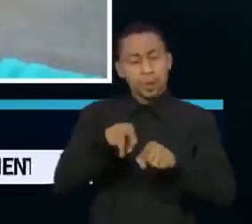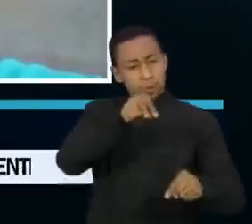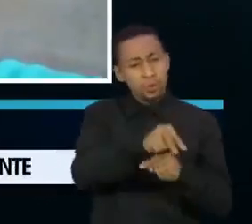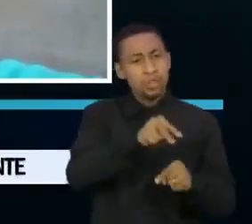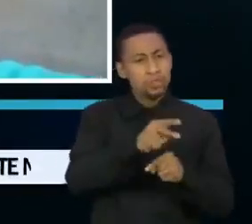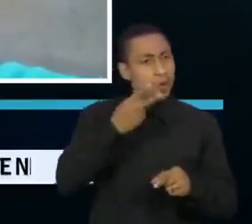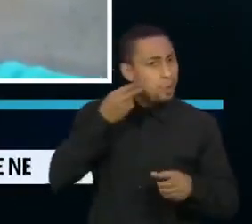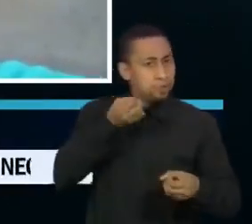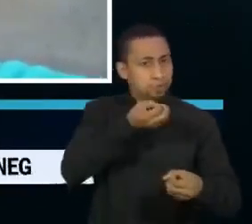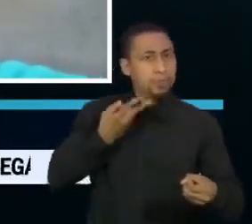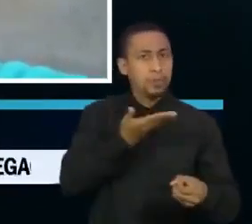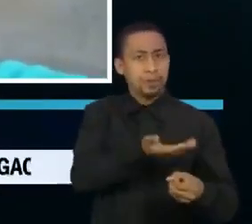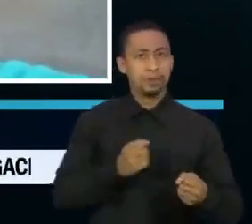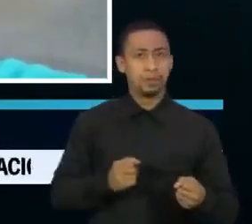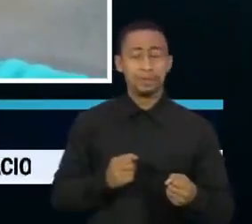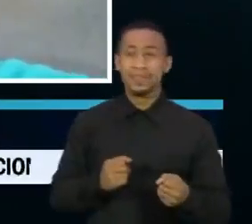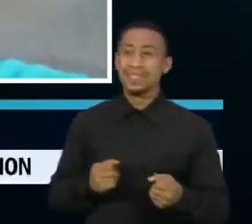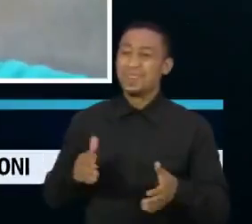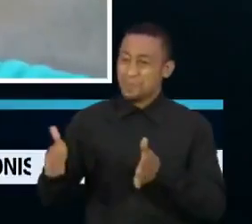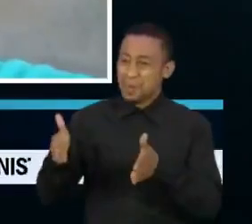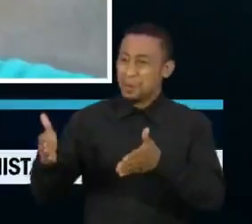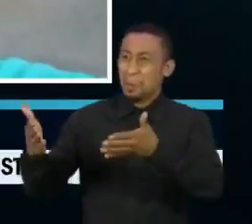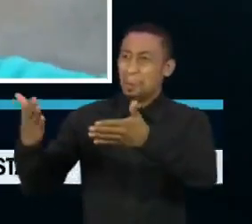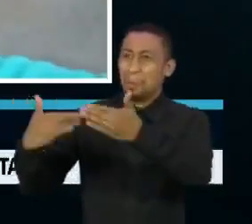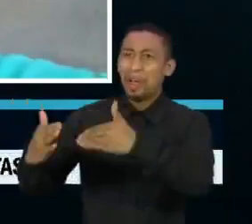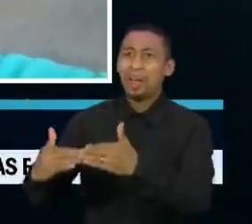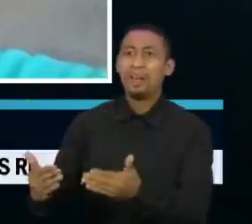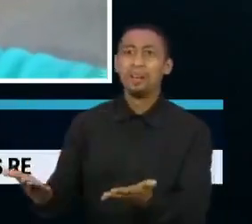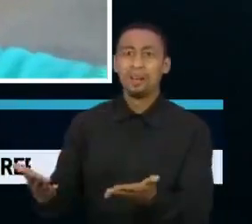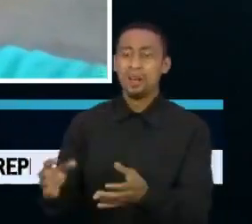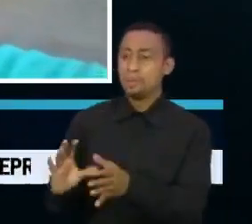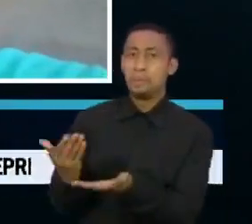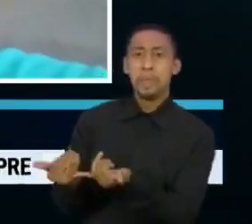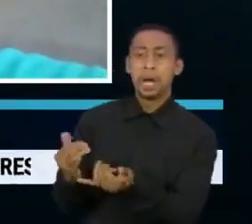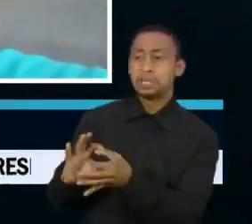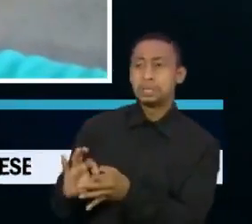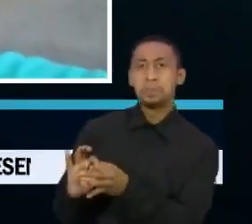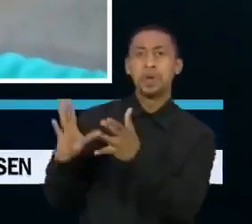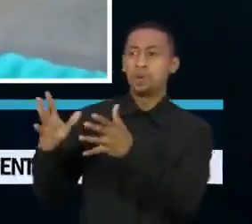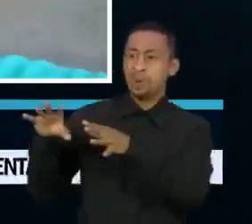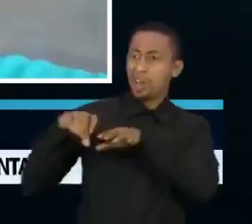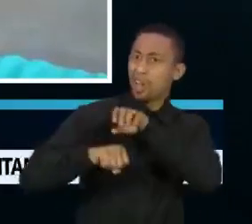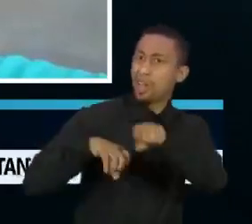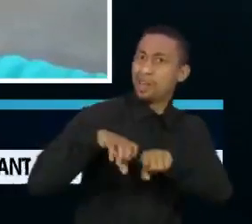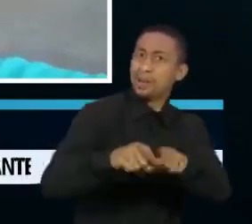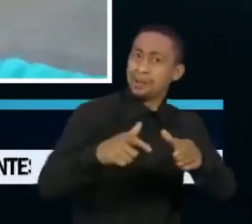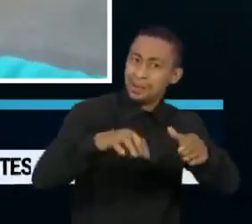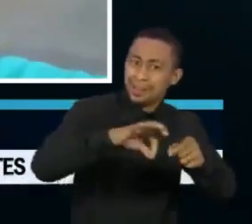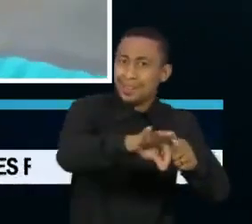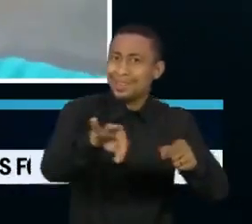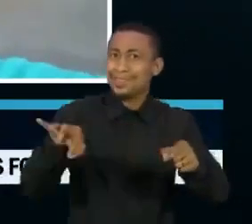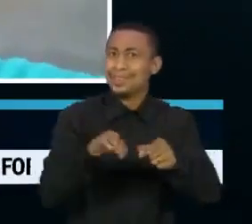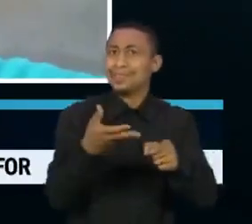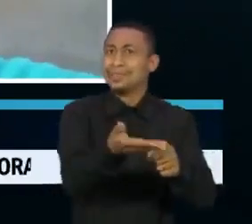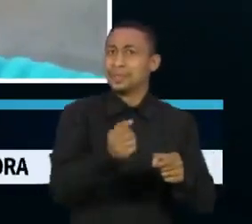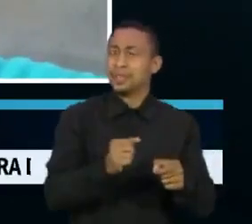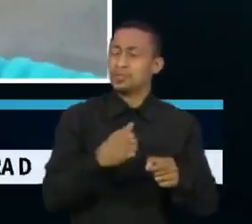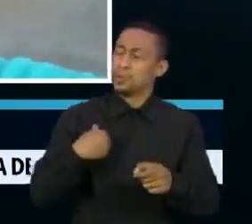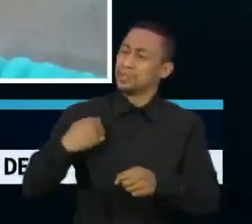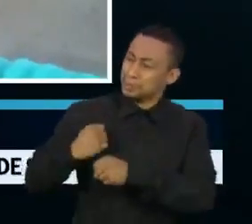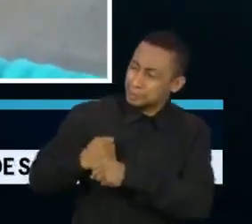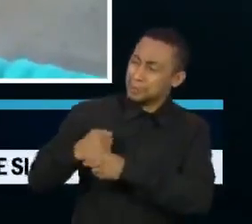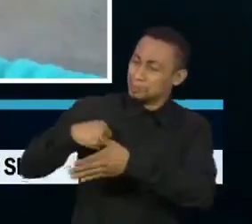retrocesso e também abrirá precedente para mais invasões do nosso território, que há muito tempo nós,